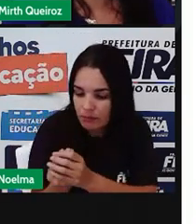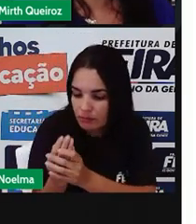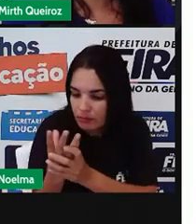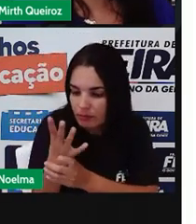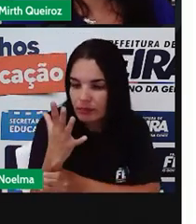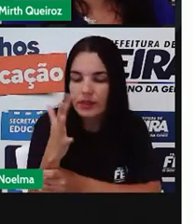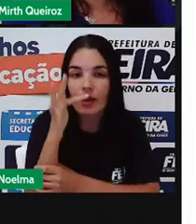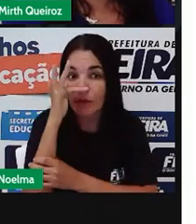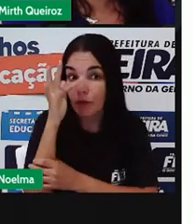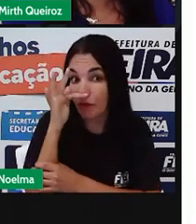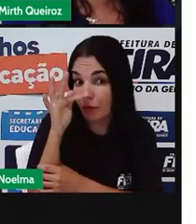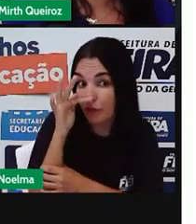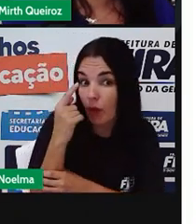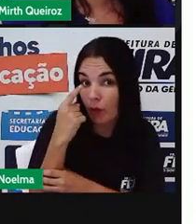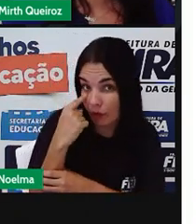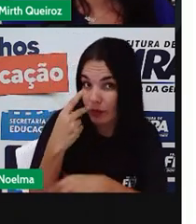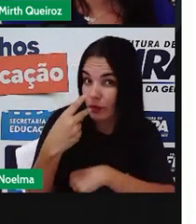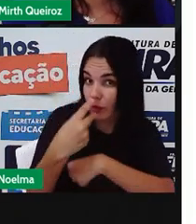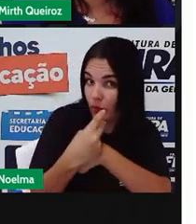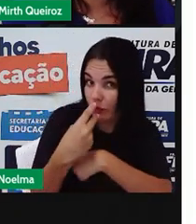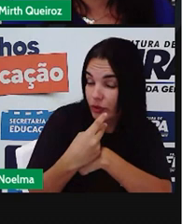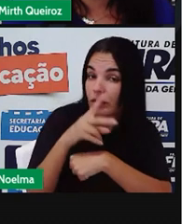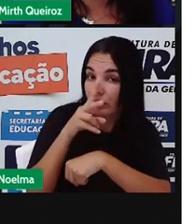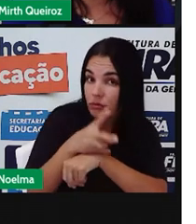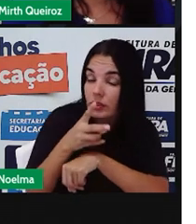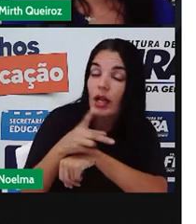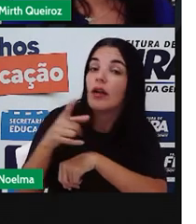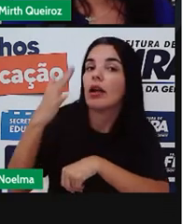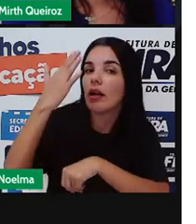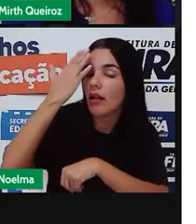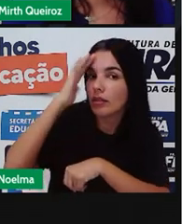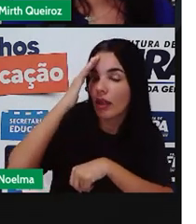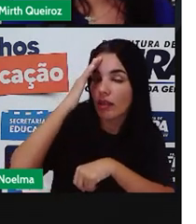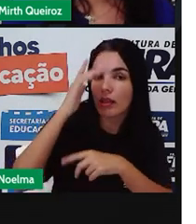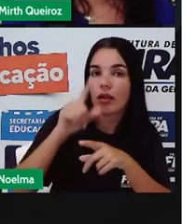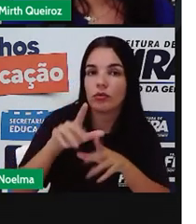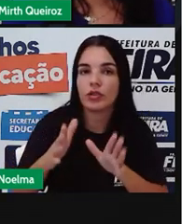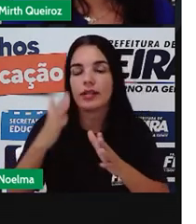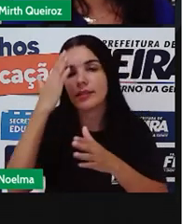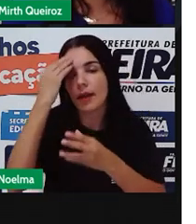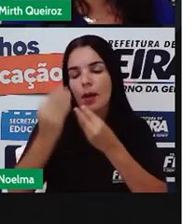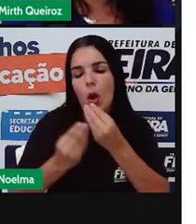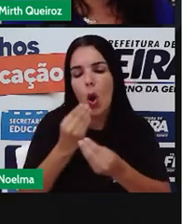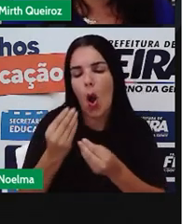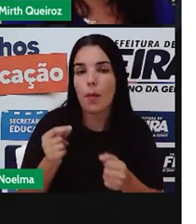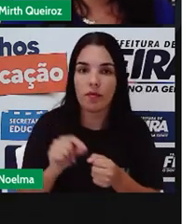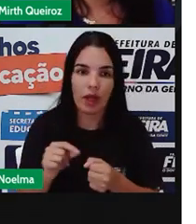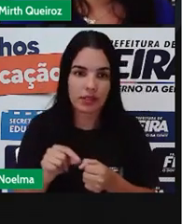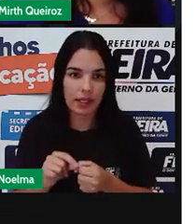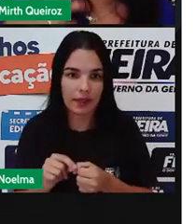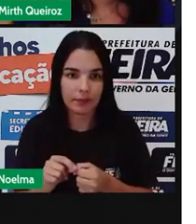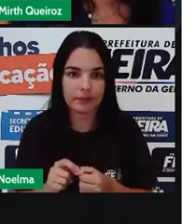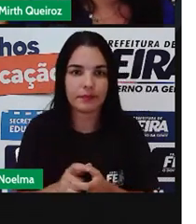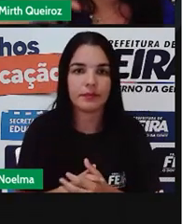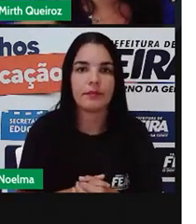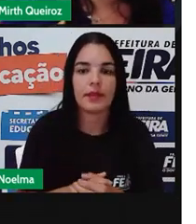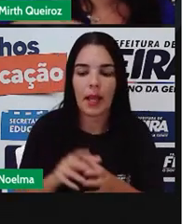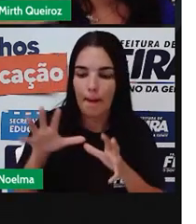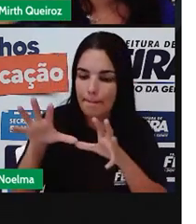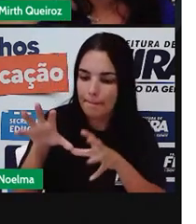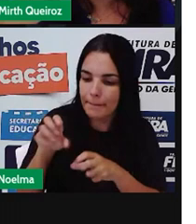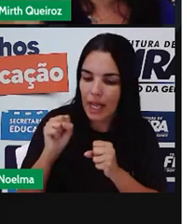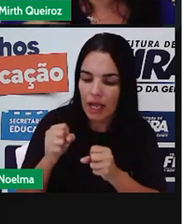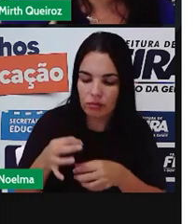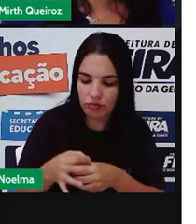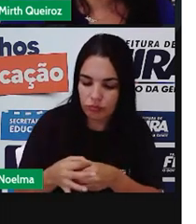né? Certo? Através desse vídeo, eu acho que vocês já sabem como fazer essa muda de rosa. Pegar ali, ó. Vocês